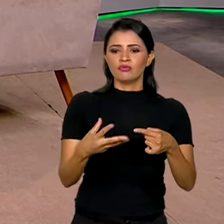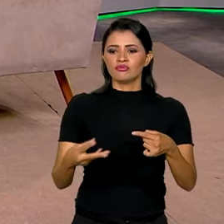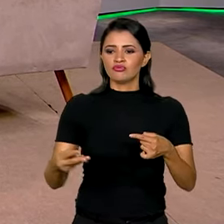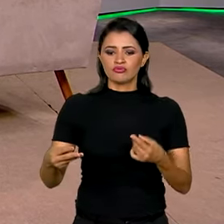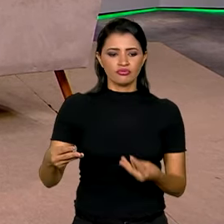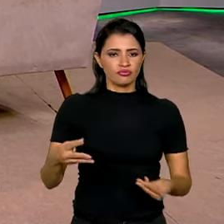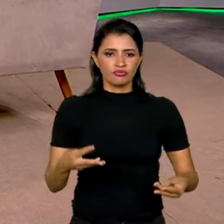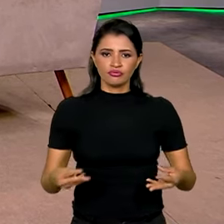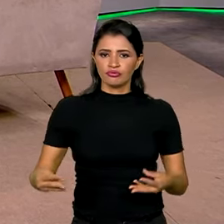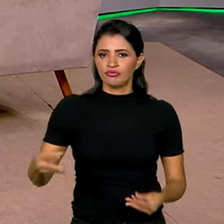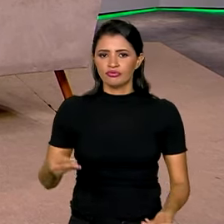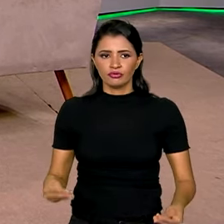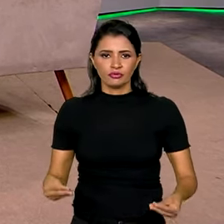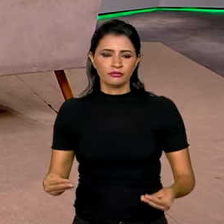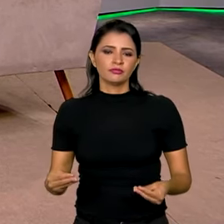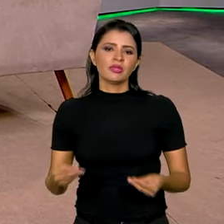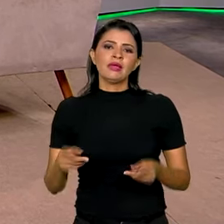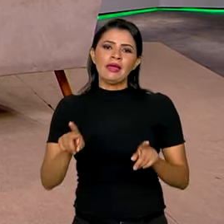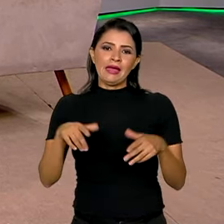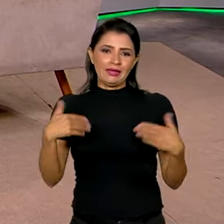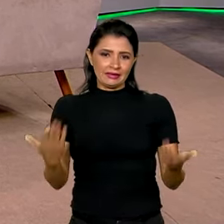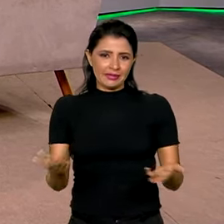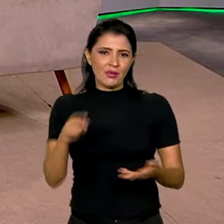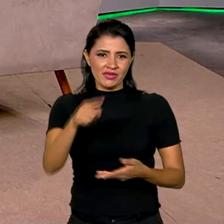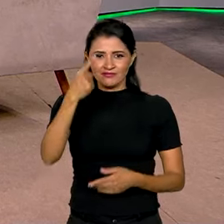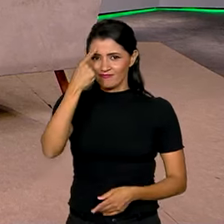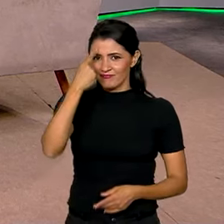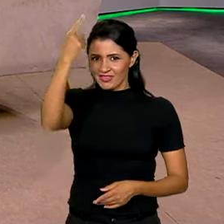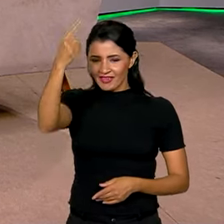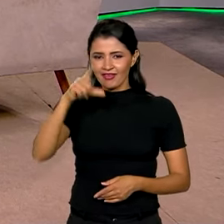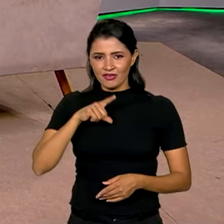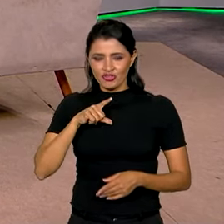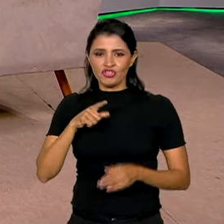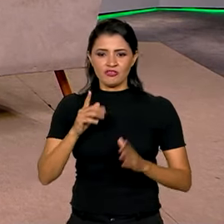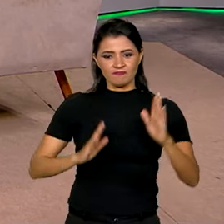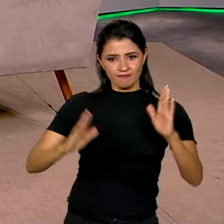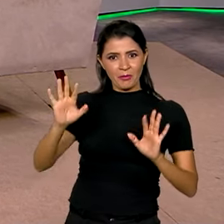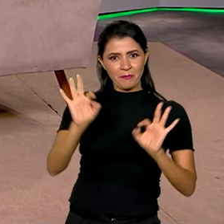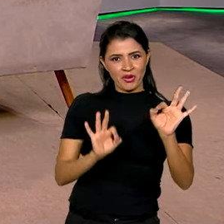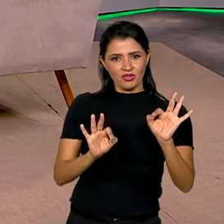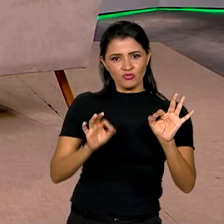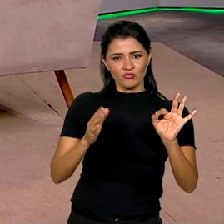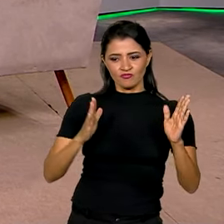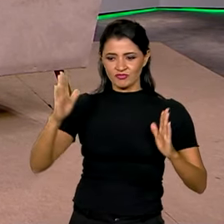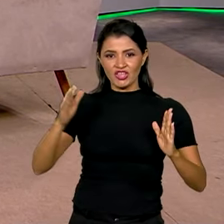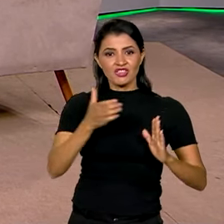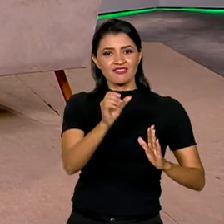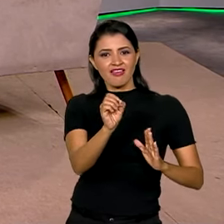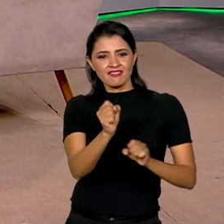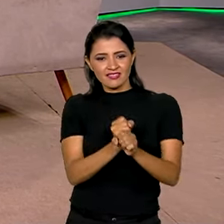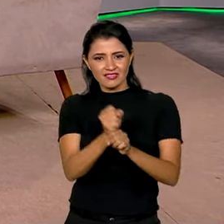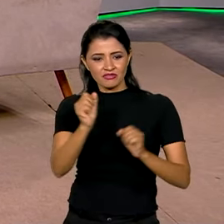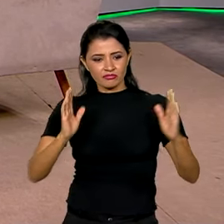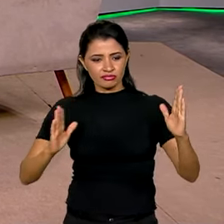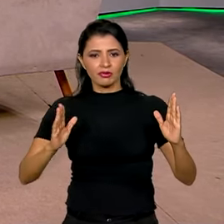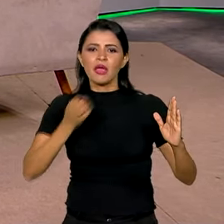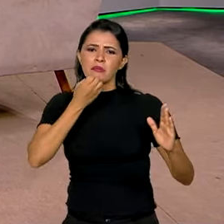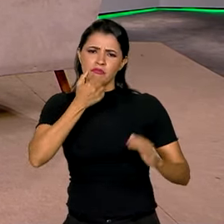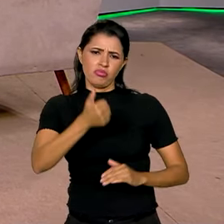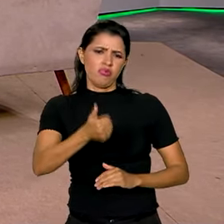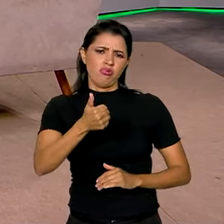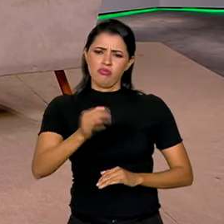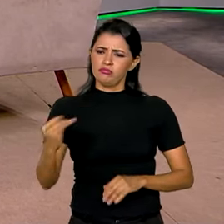né? Então, essa ideia de plano nacional é muito boa, muito importante, porque você tem